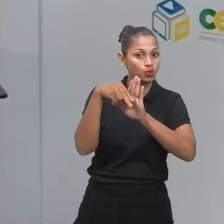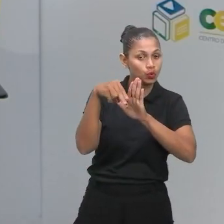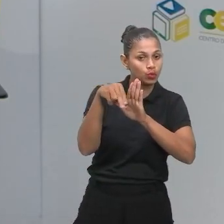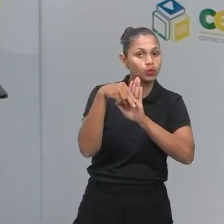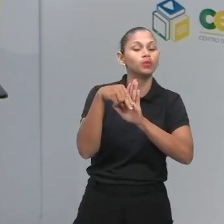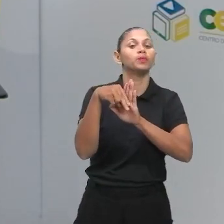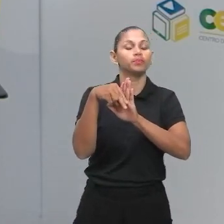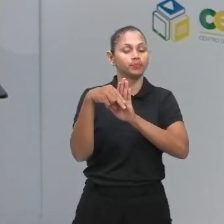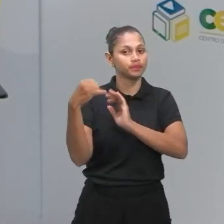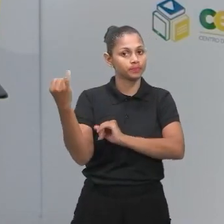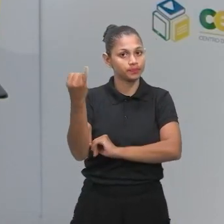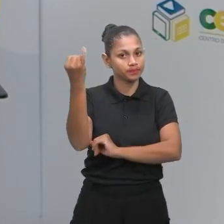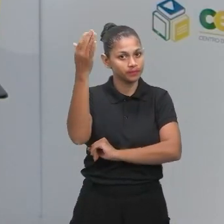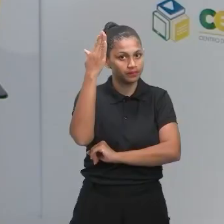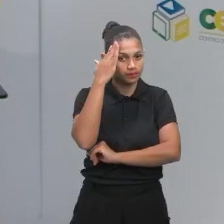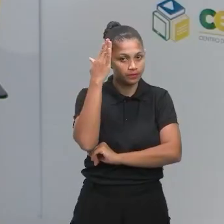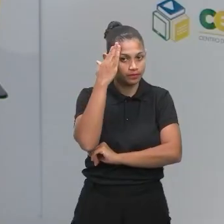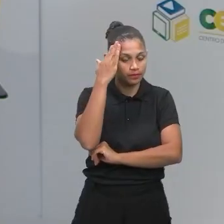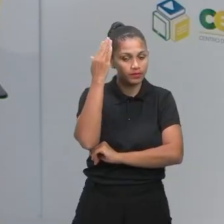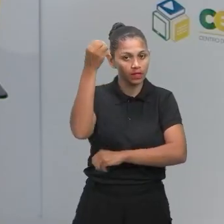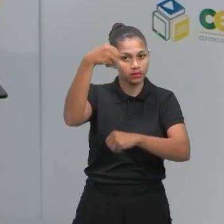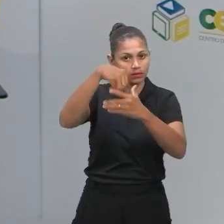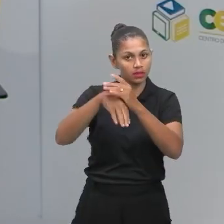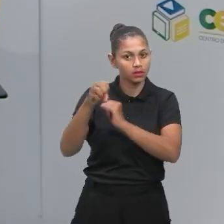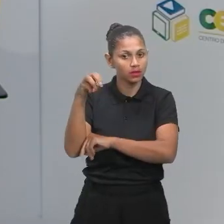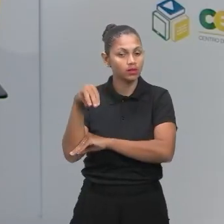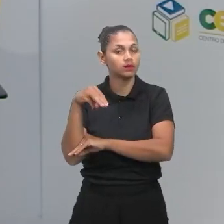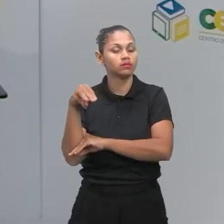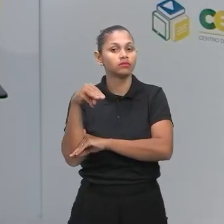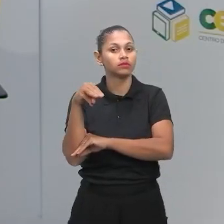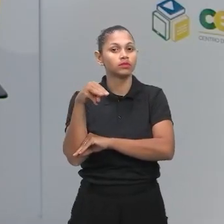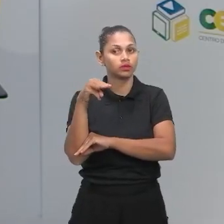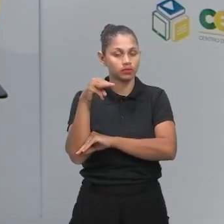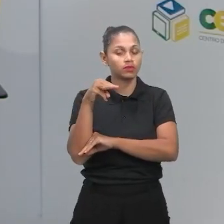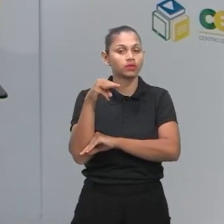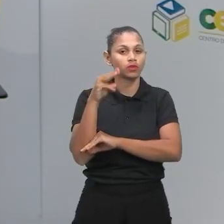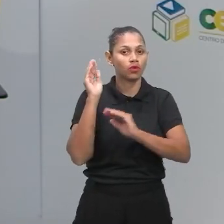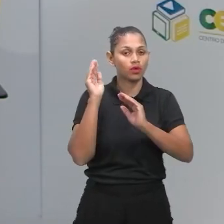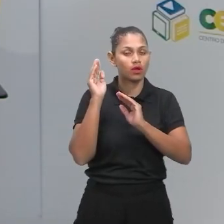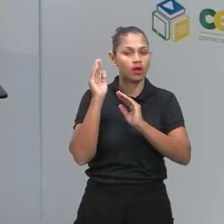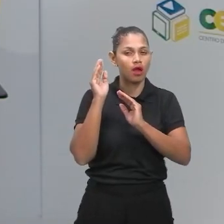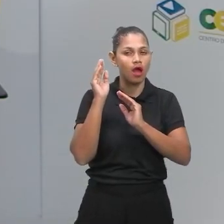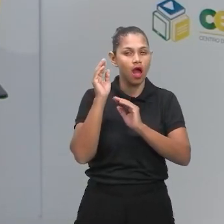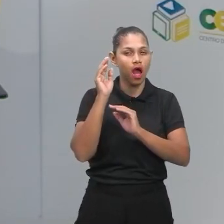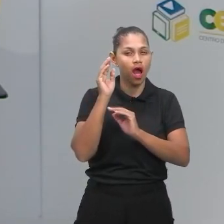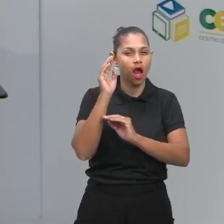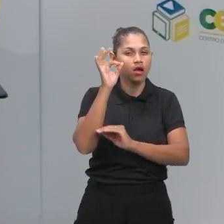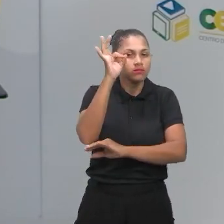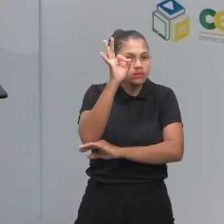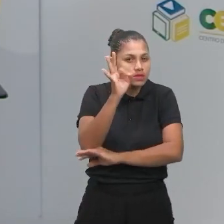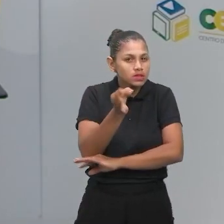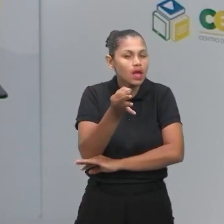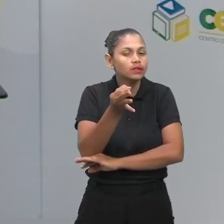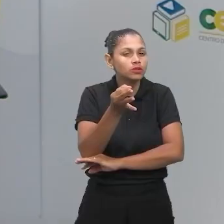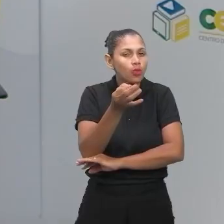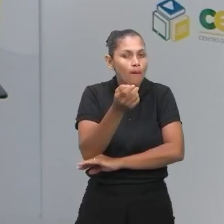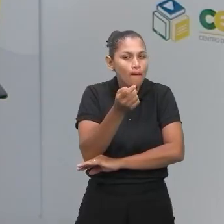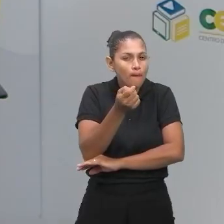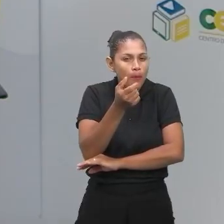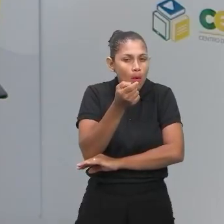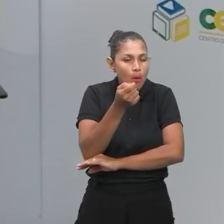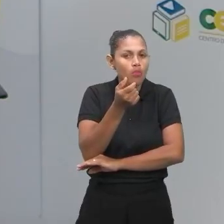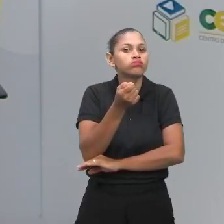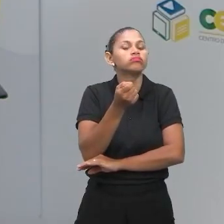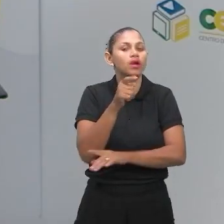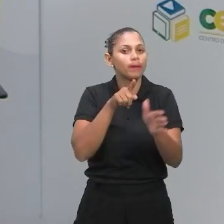é muito importante saber que na matemática, mesmo você acertando poucas questões, você tende a ter ali uma média aritmética maior